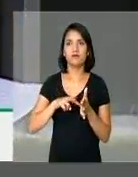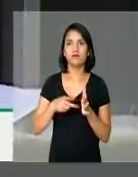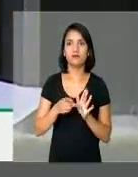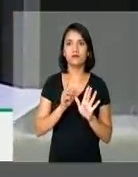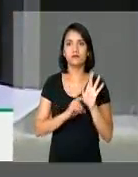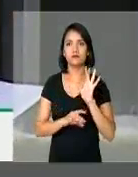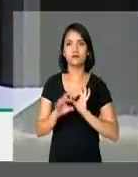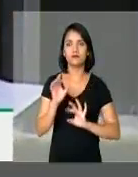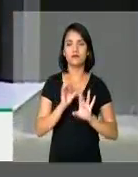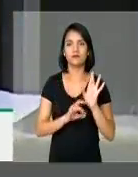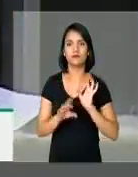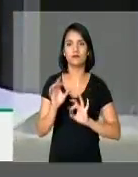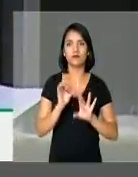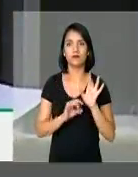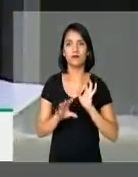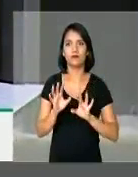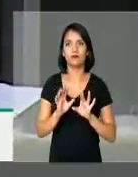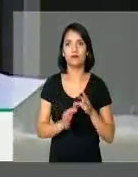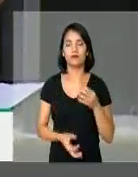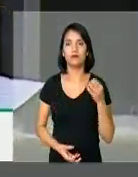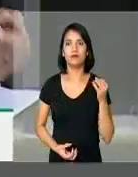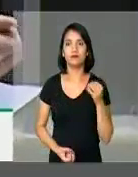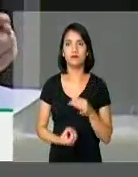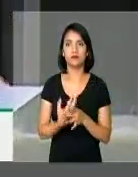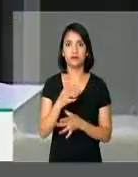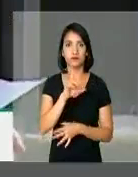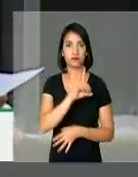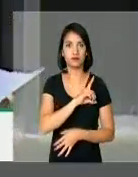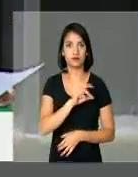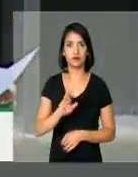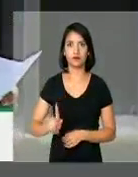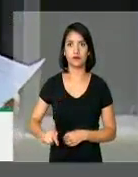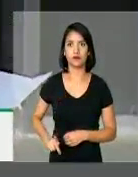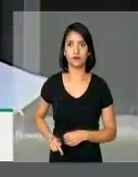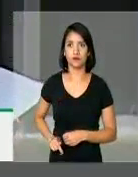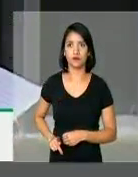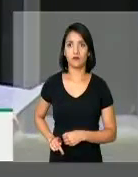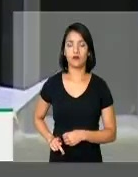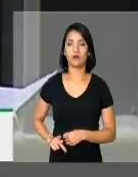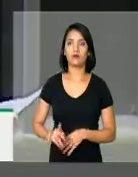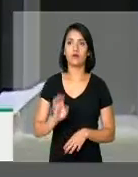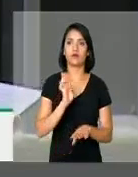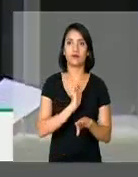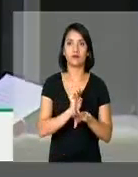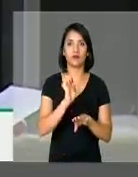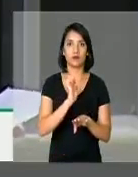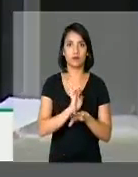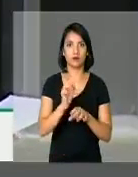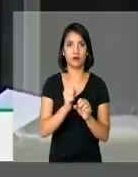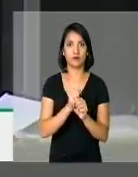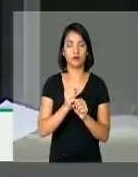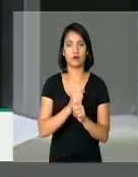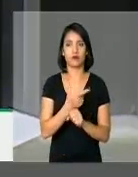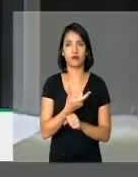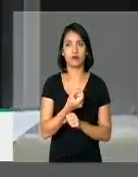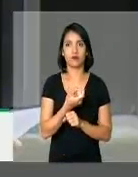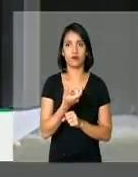criação da Defensoria Pública no nosso Estado no ano de 2000.